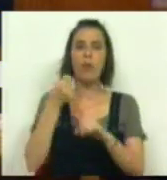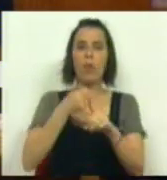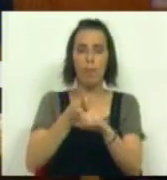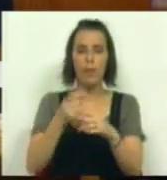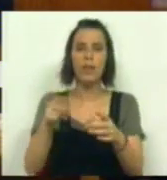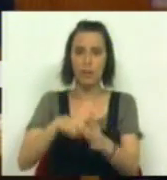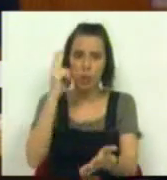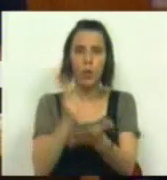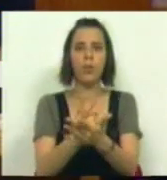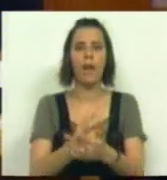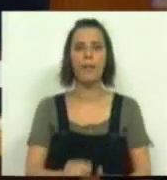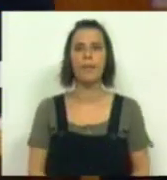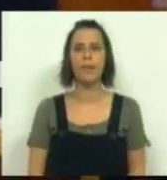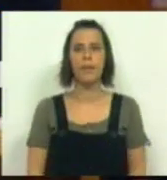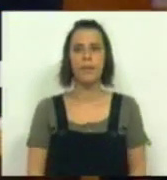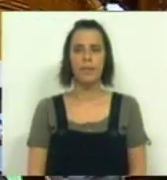e derrotar.